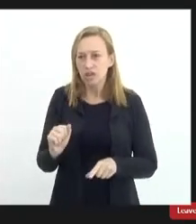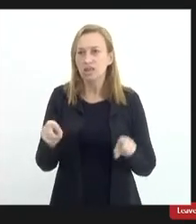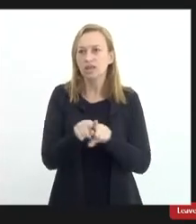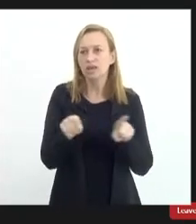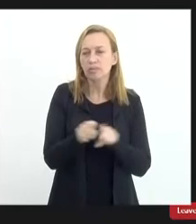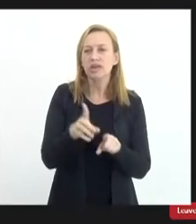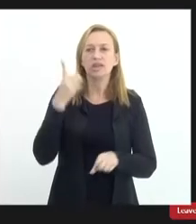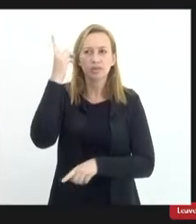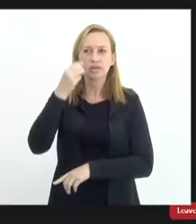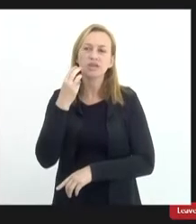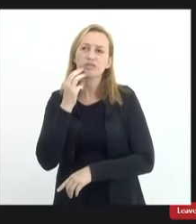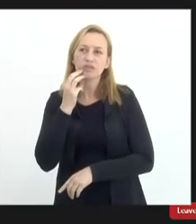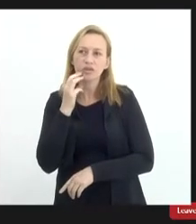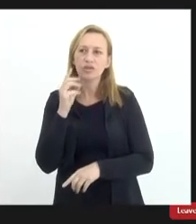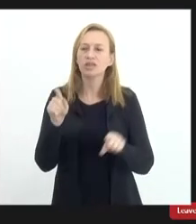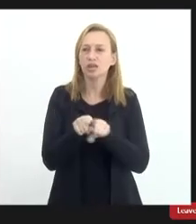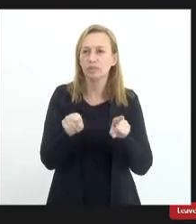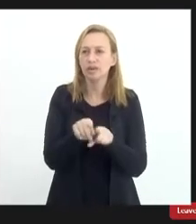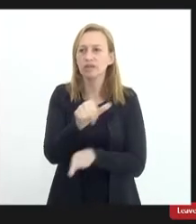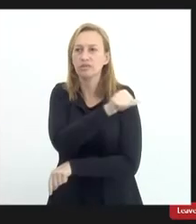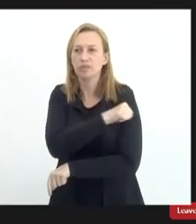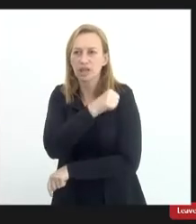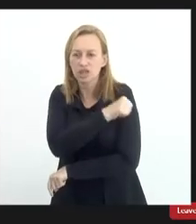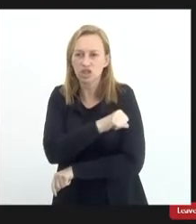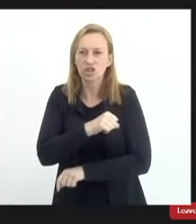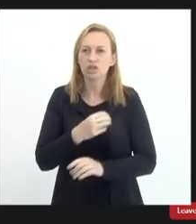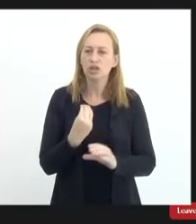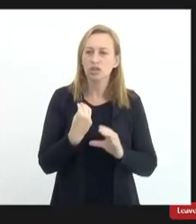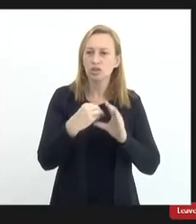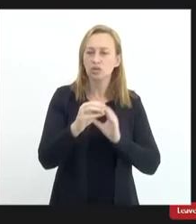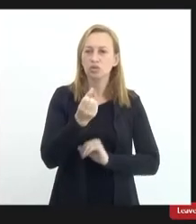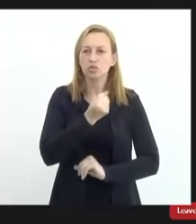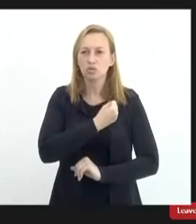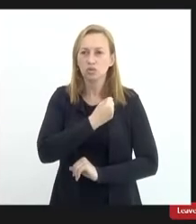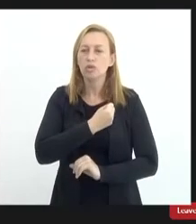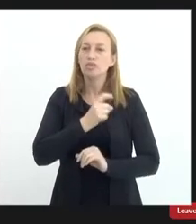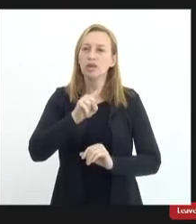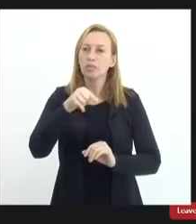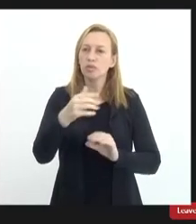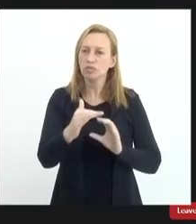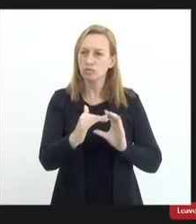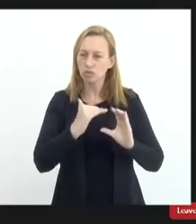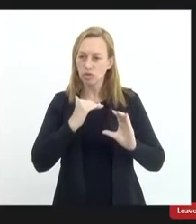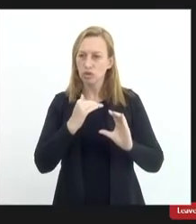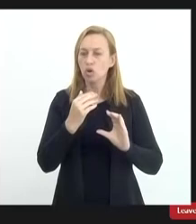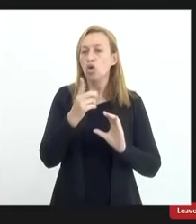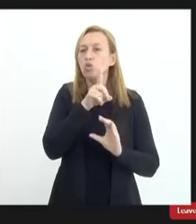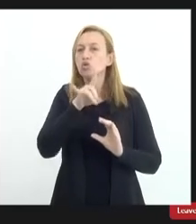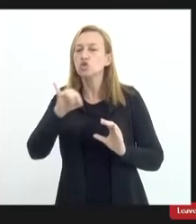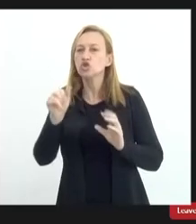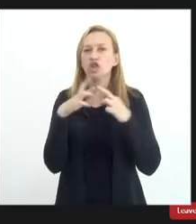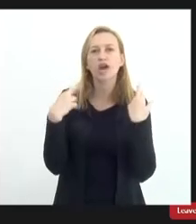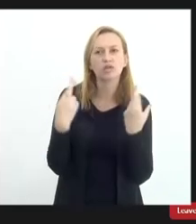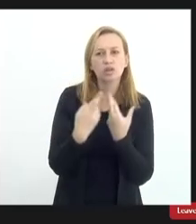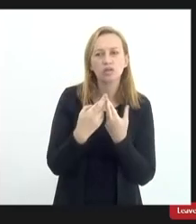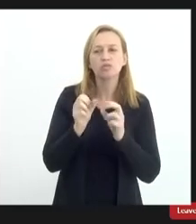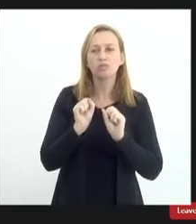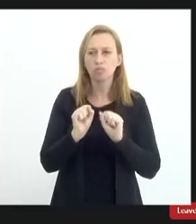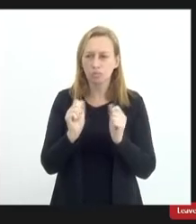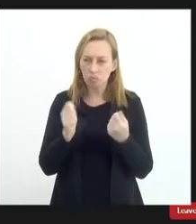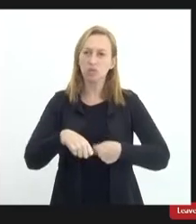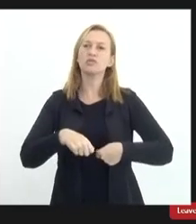deputado Valdeck da deputada enfermeira Rejane para a senhora depois nos passar a data dessa reunião se houver a